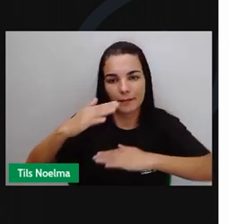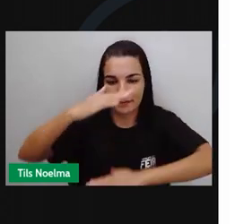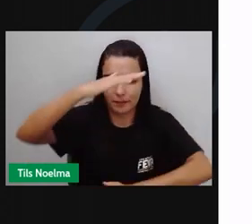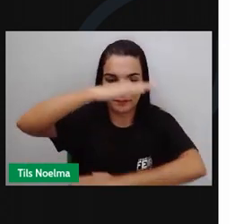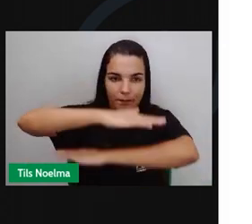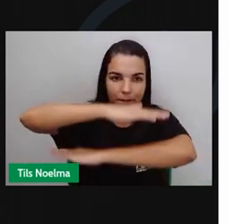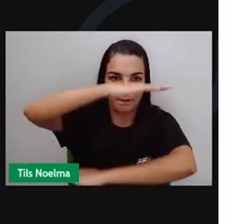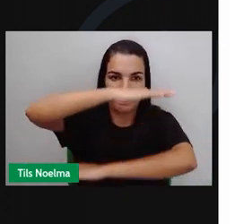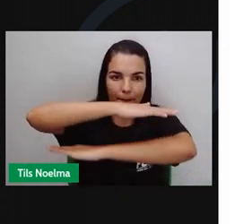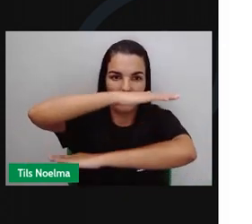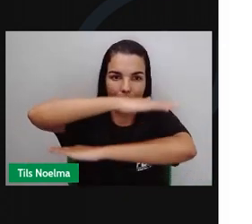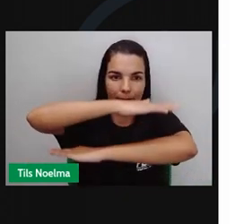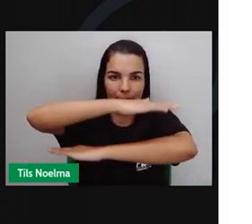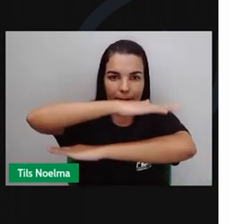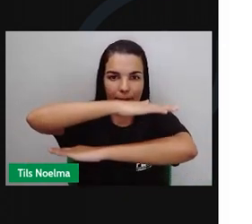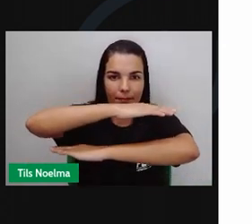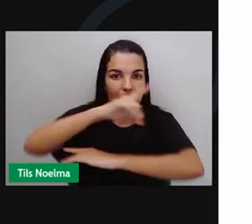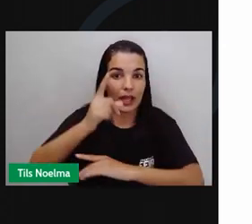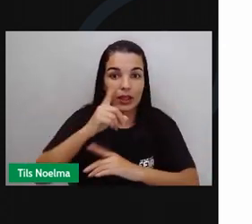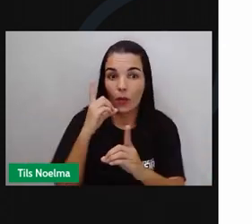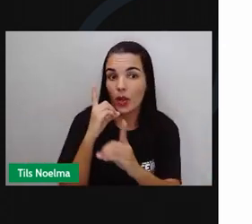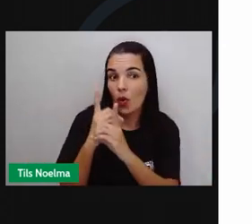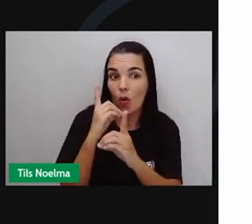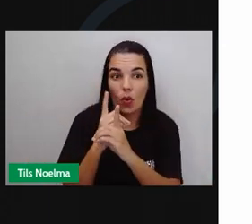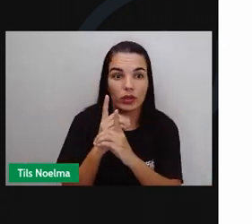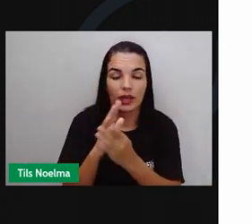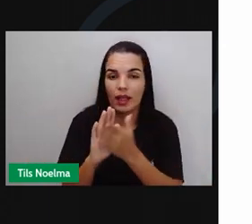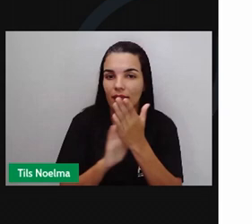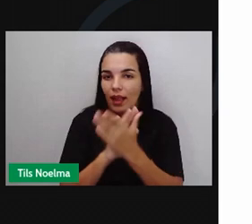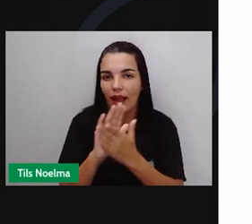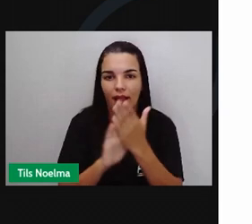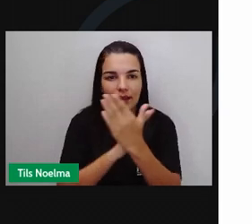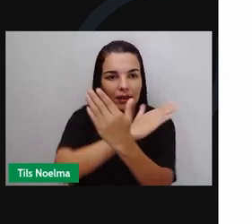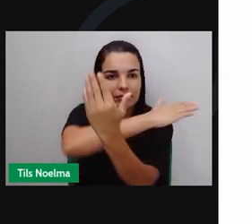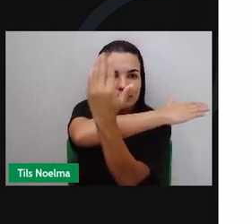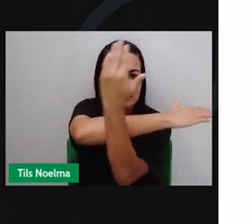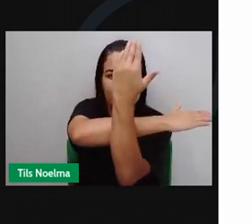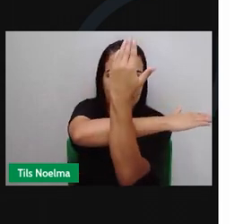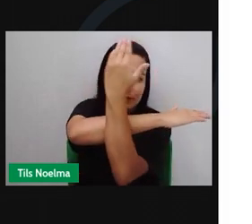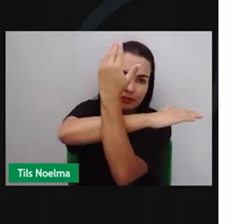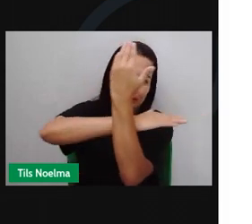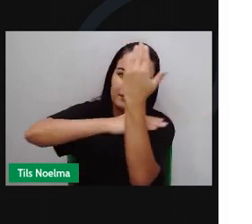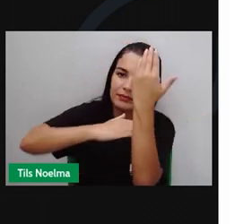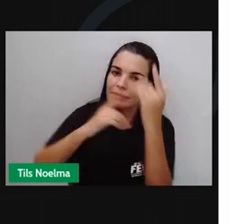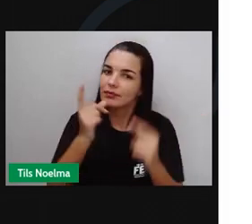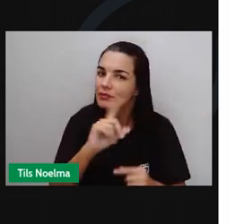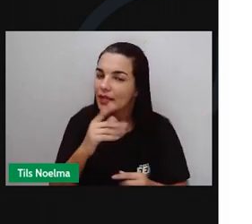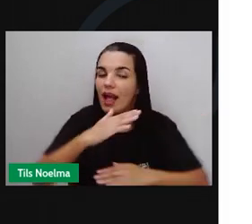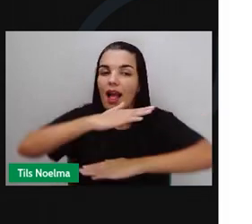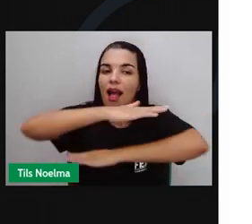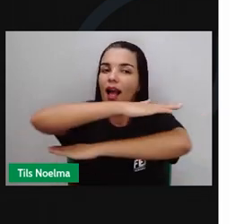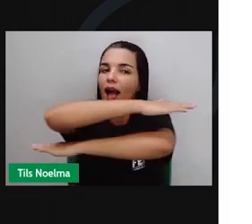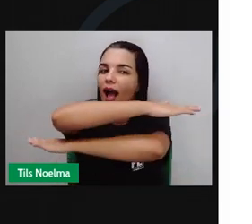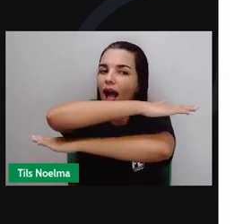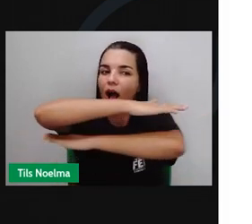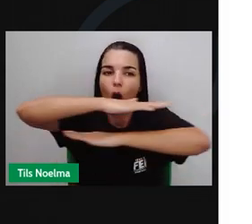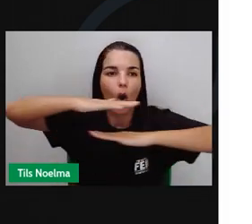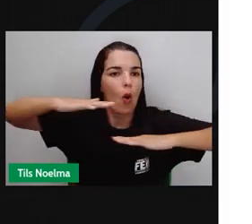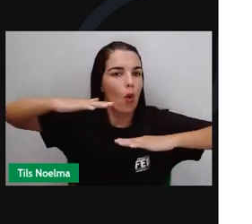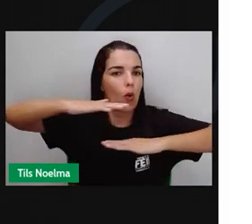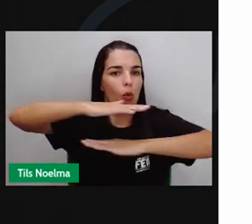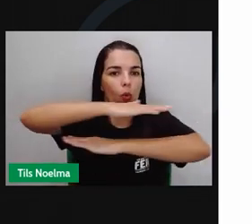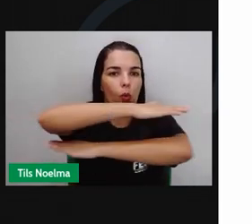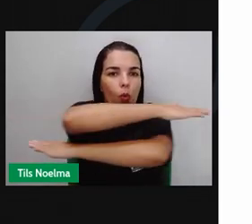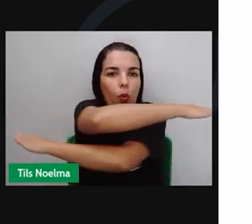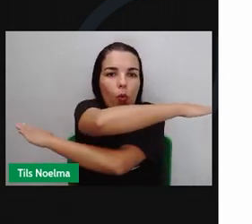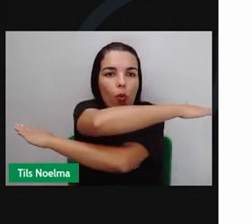paralelas porque elas não se encontram. Ou seja, essas ruas aqui, elas nunca vão se encontrar.